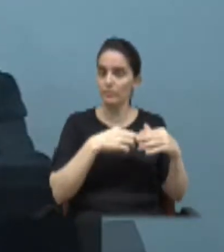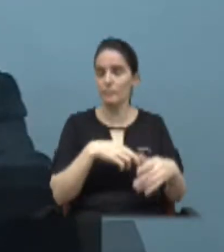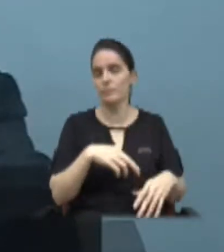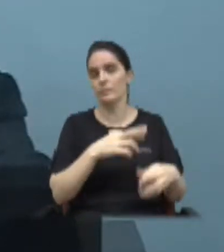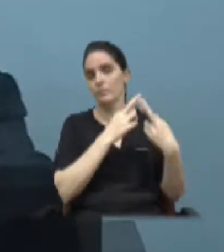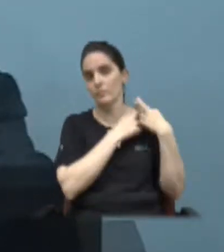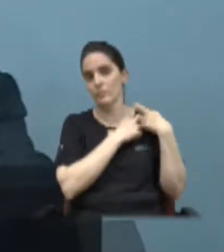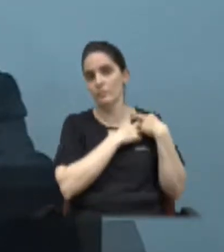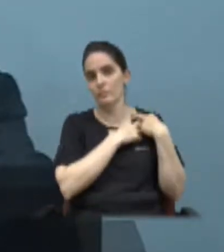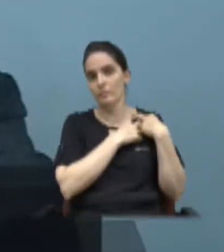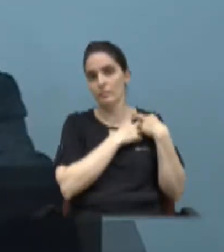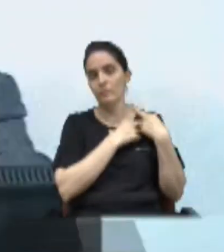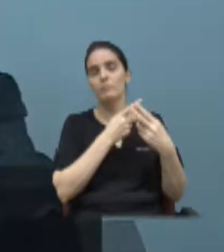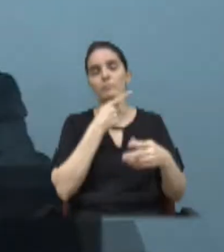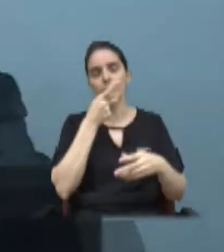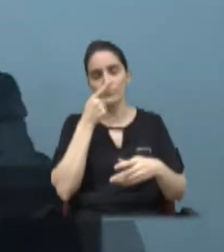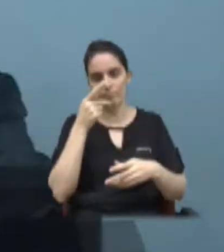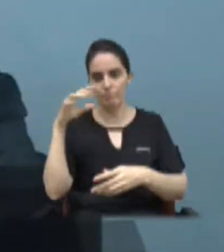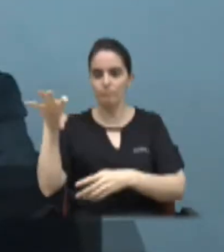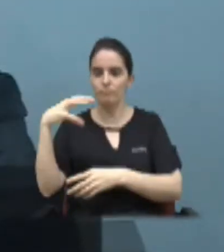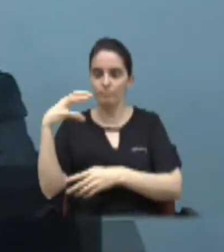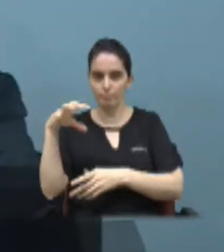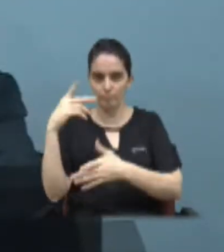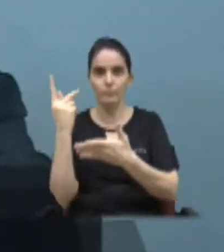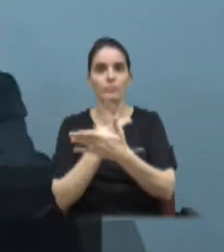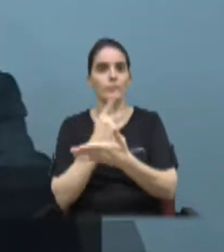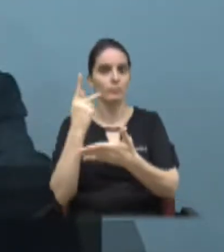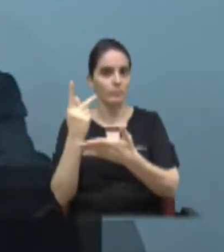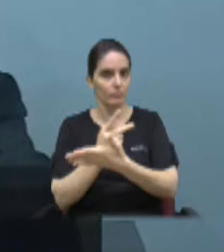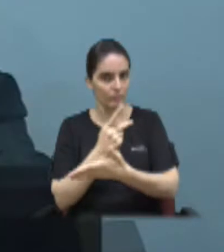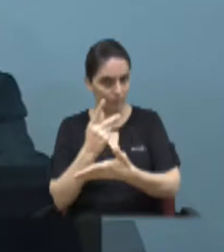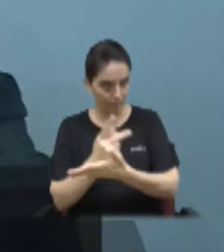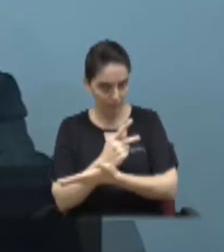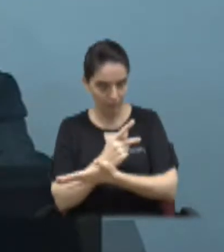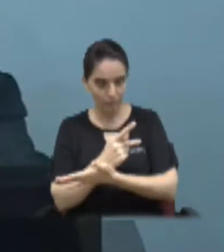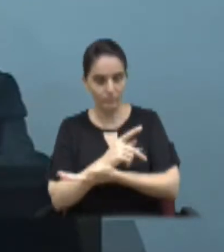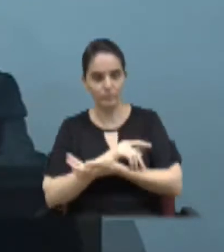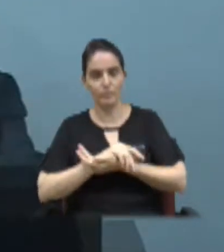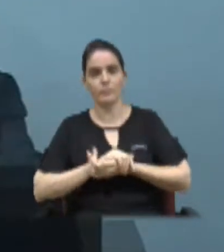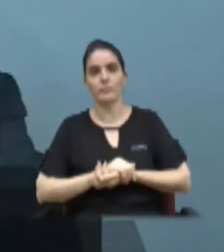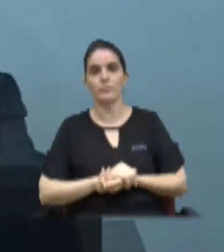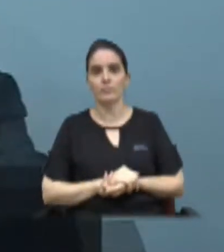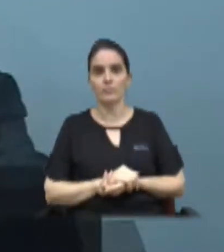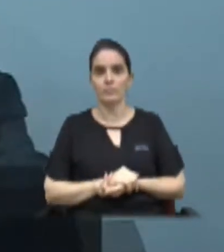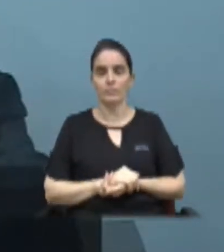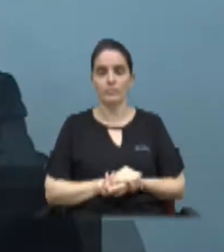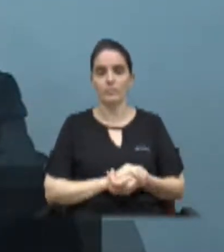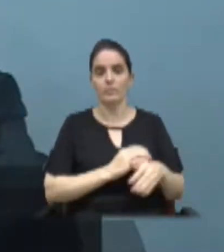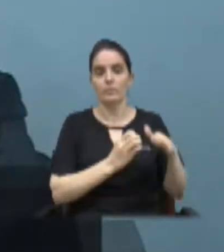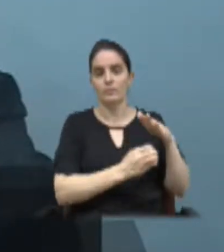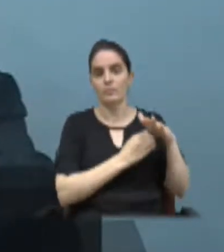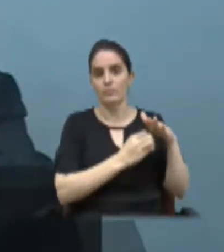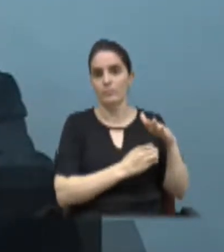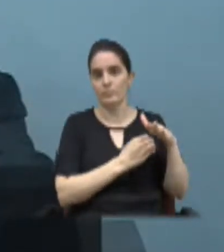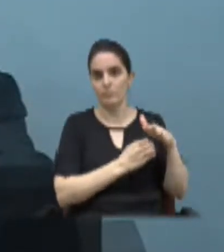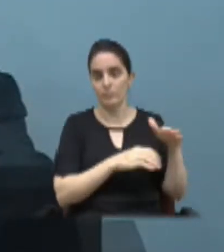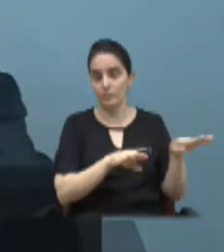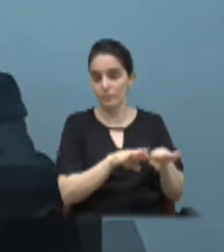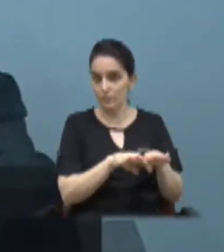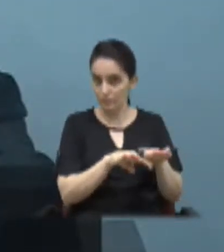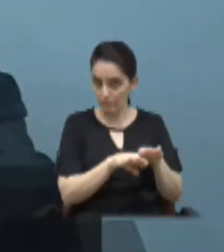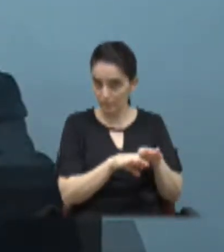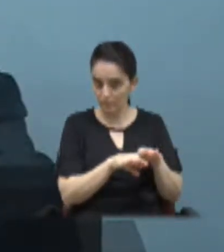ter reconhecido um erro na impressão dos autos da infração. Ela tem o respaldo ainda em parecer